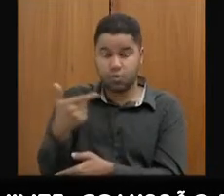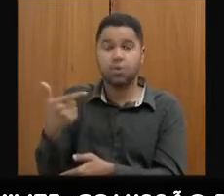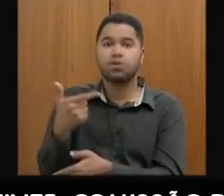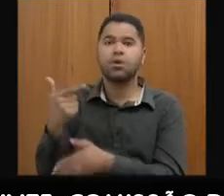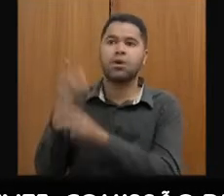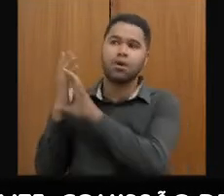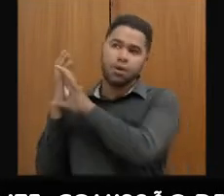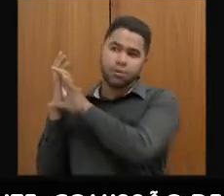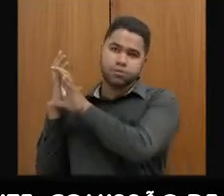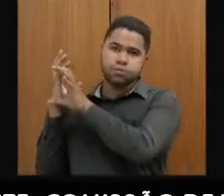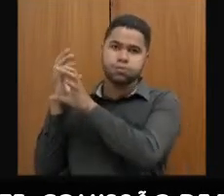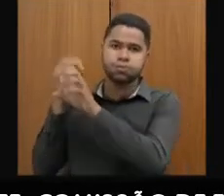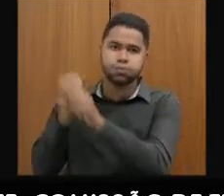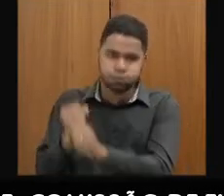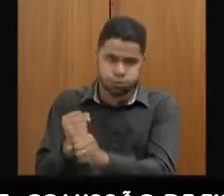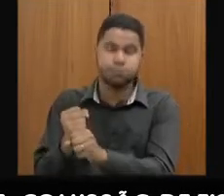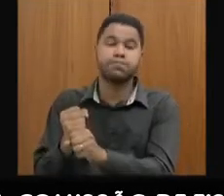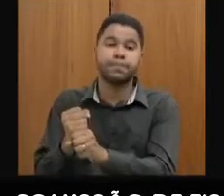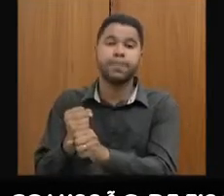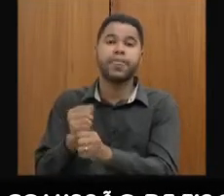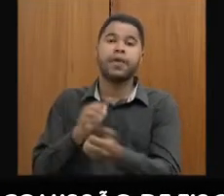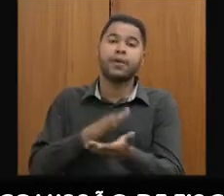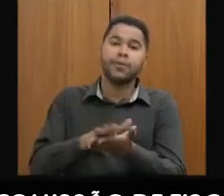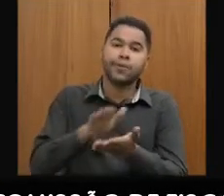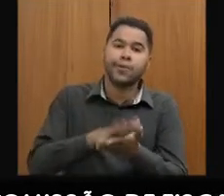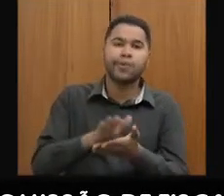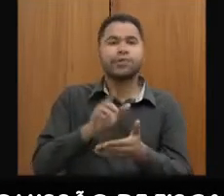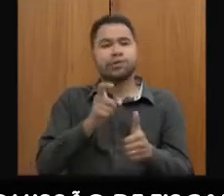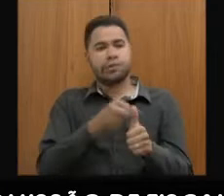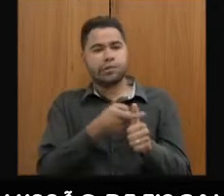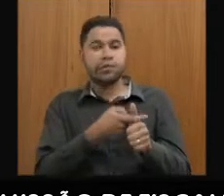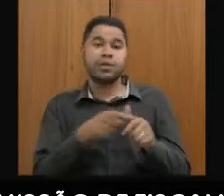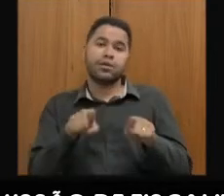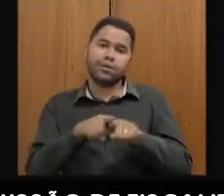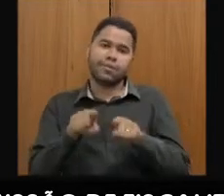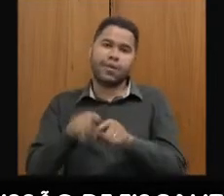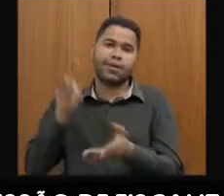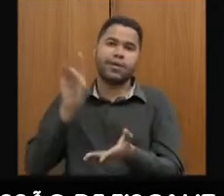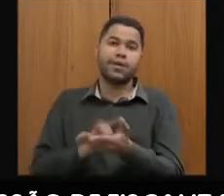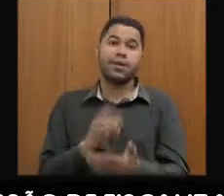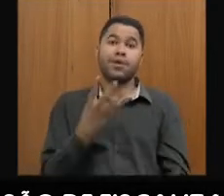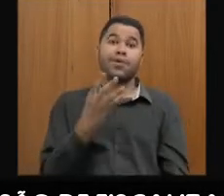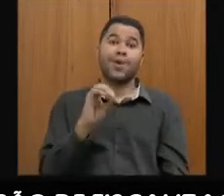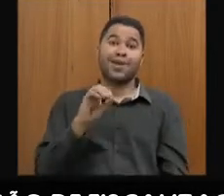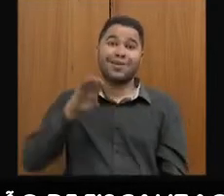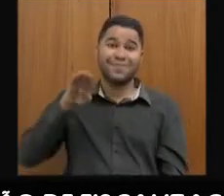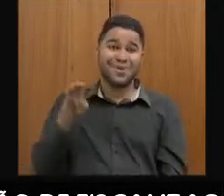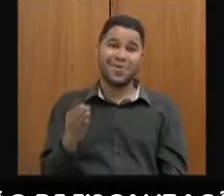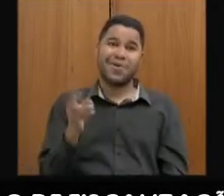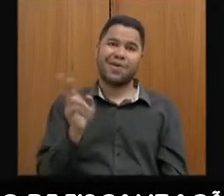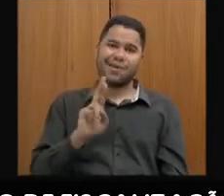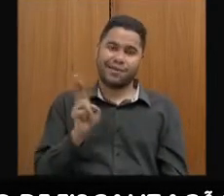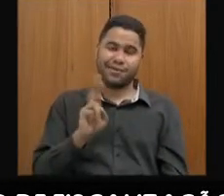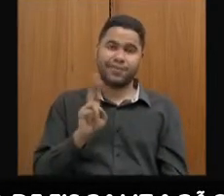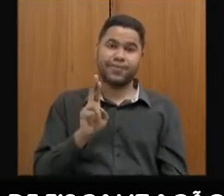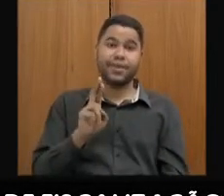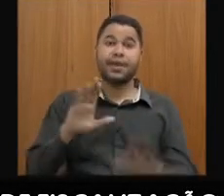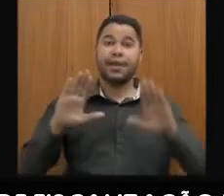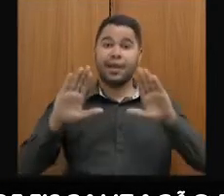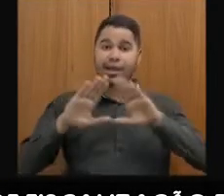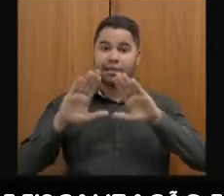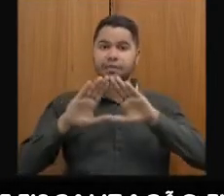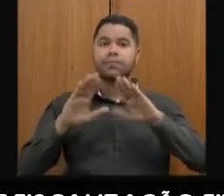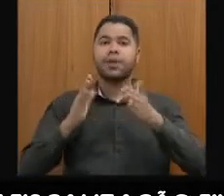acumularam, entre custos de inadimplência e valores originais, 40 bilhões de reais. A Assembleia Legislativa